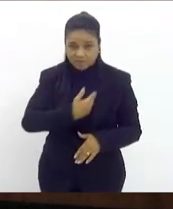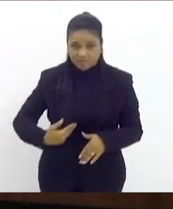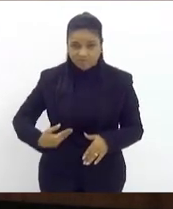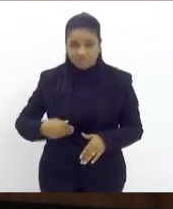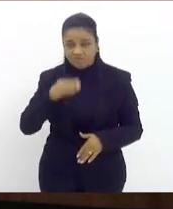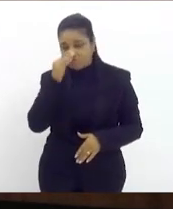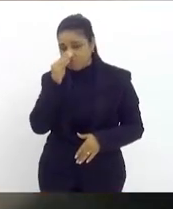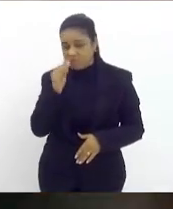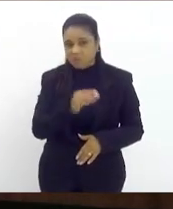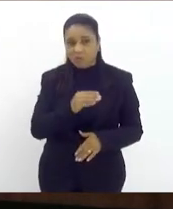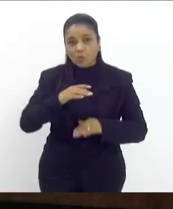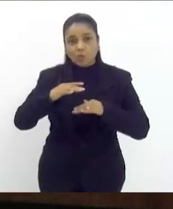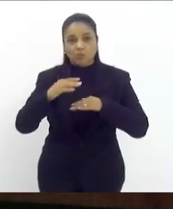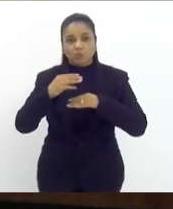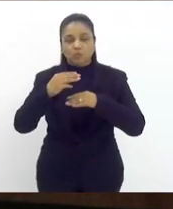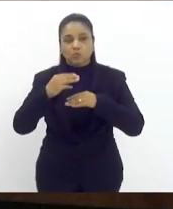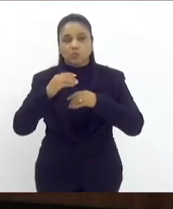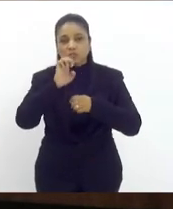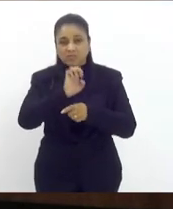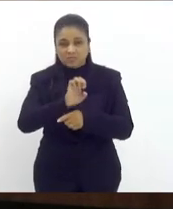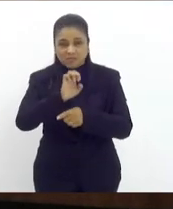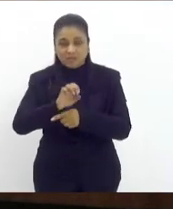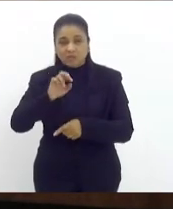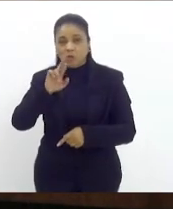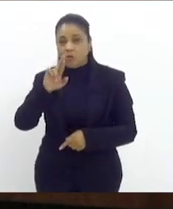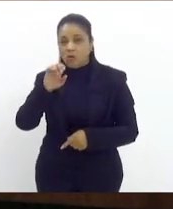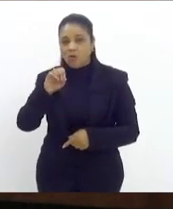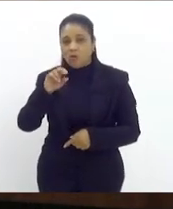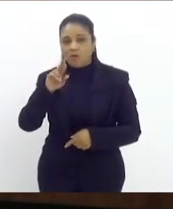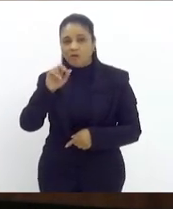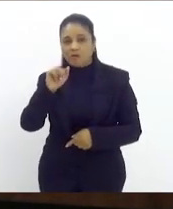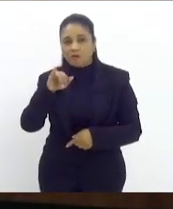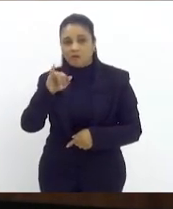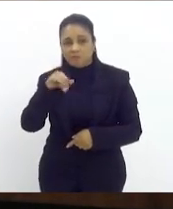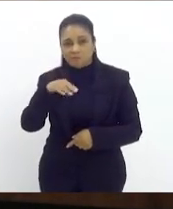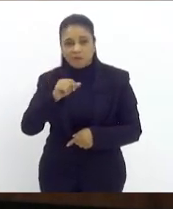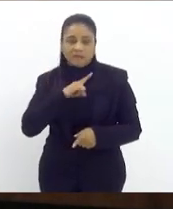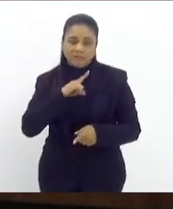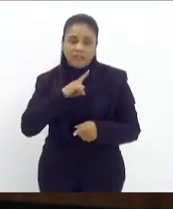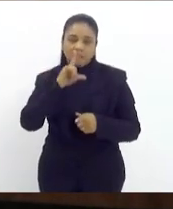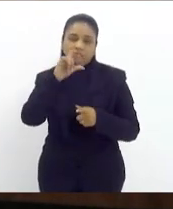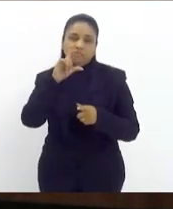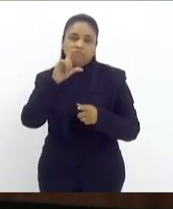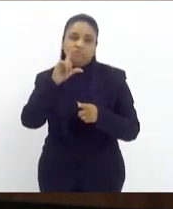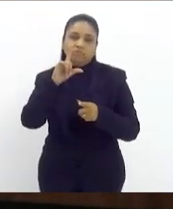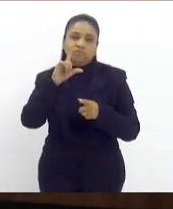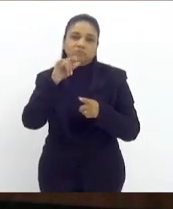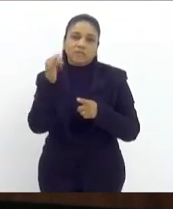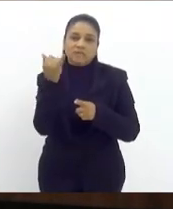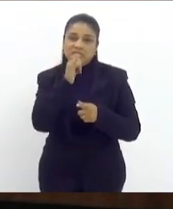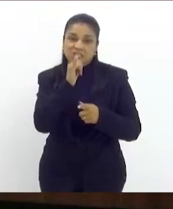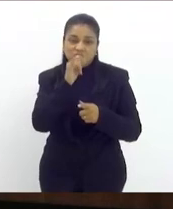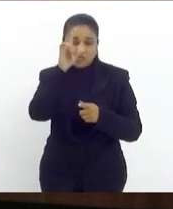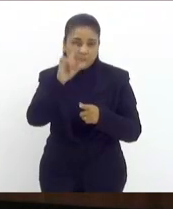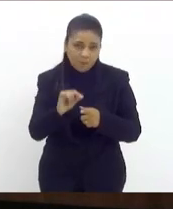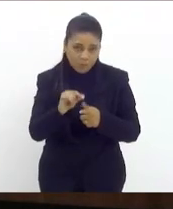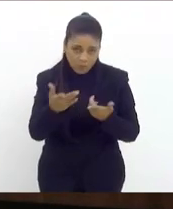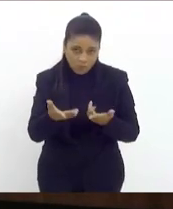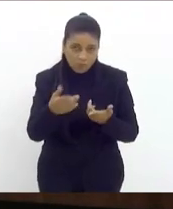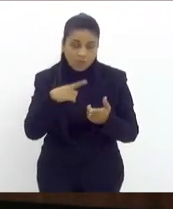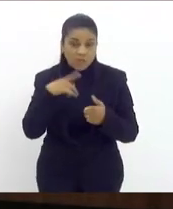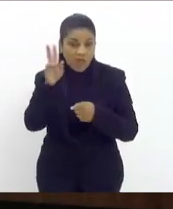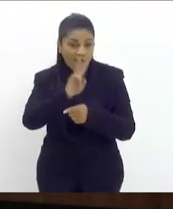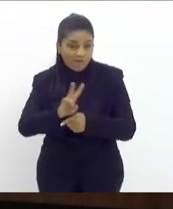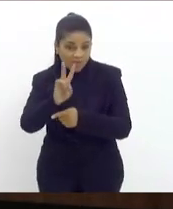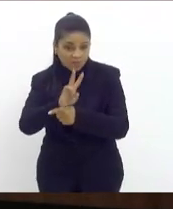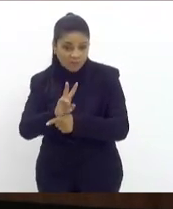estado de Roraima tem um déficit energético que a Venezuela é capaz de suprir enquanto a Venezuela foi o país que forneceu